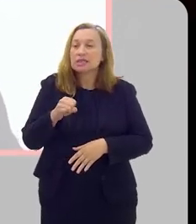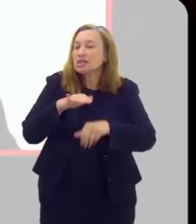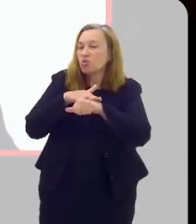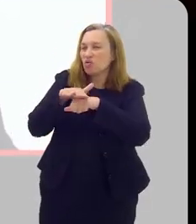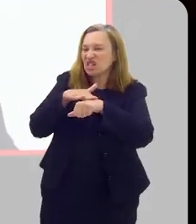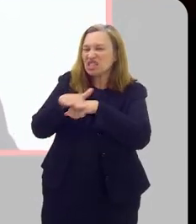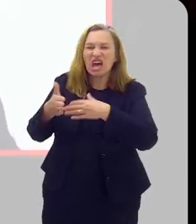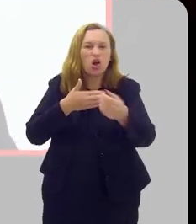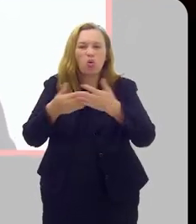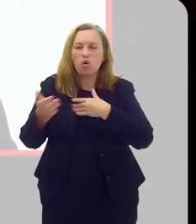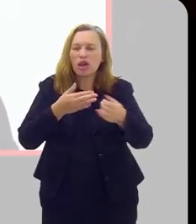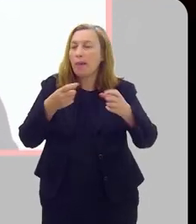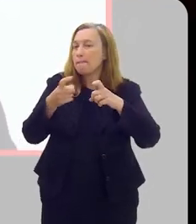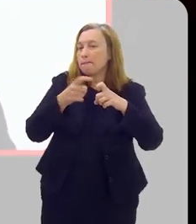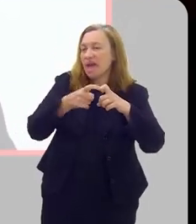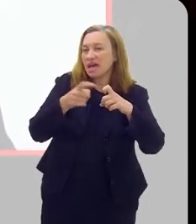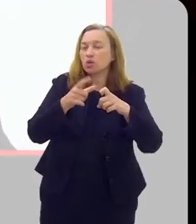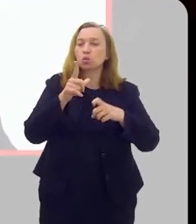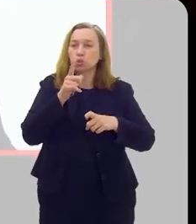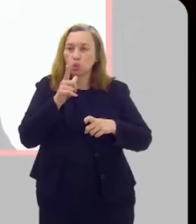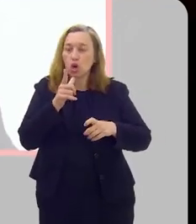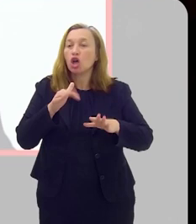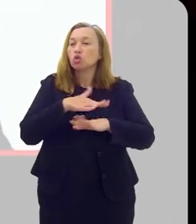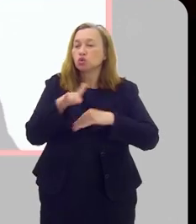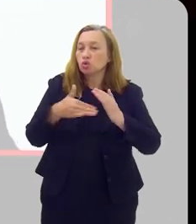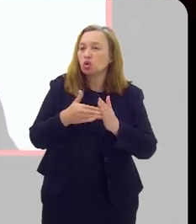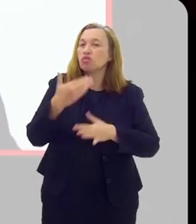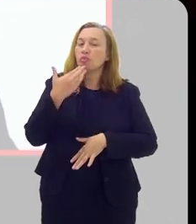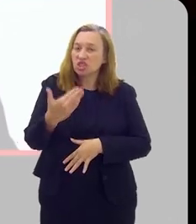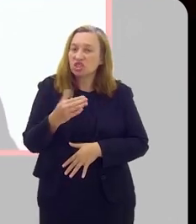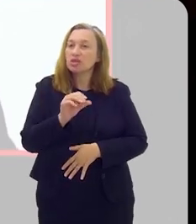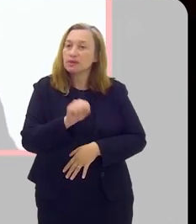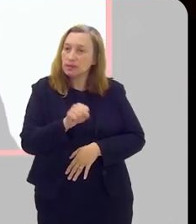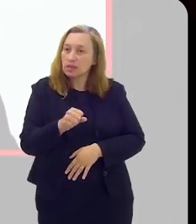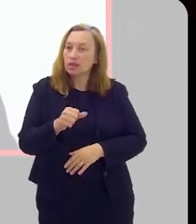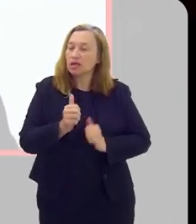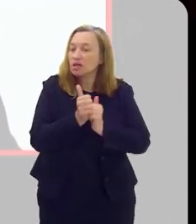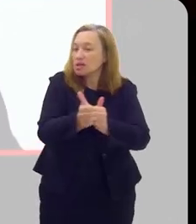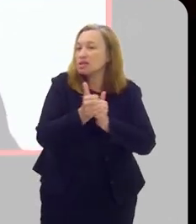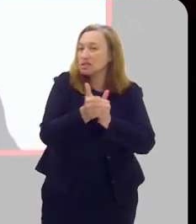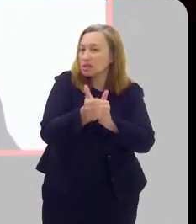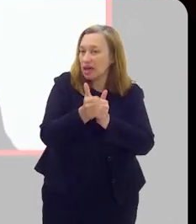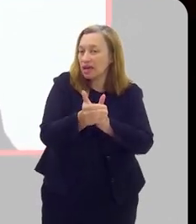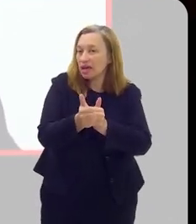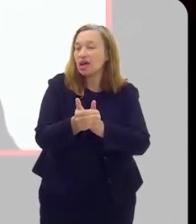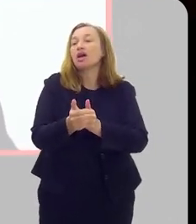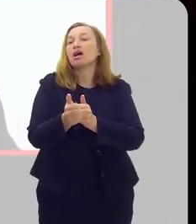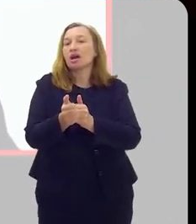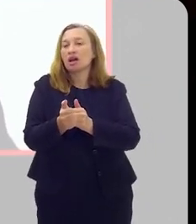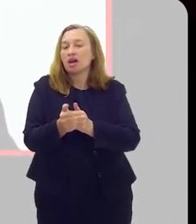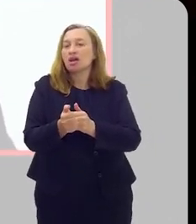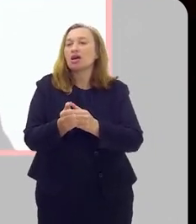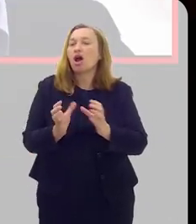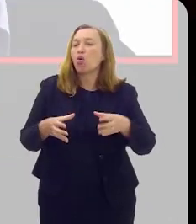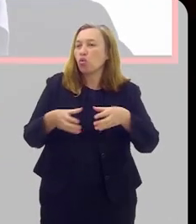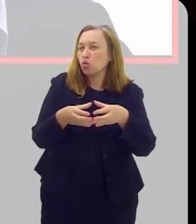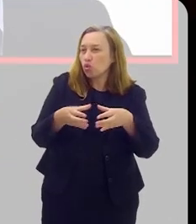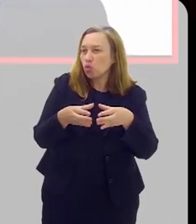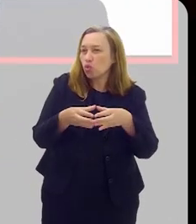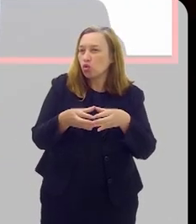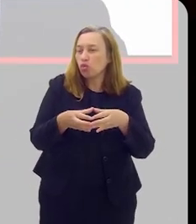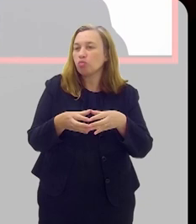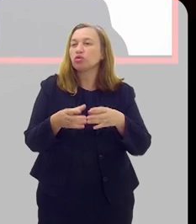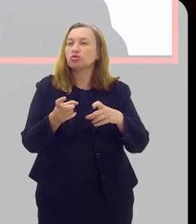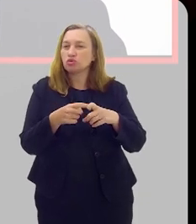Se for conversar com qualquer urologista, todos eles vão recomendar mesmo porque a gente segue a recomendação da sociedade que segue